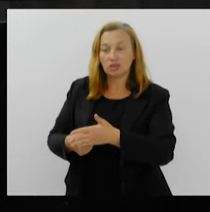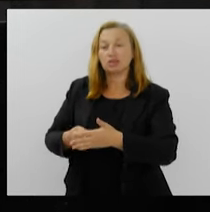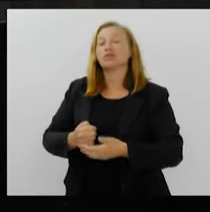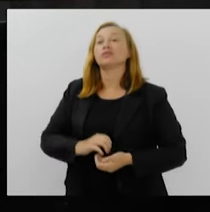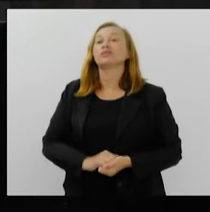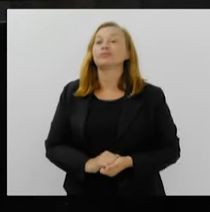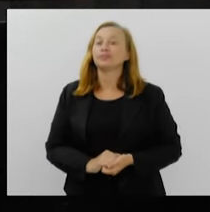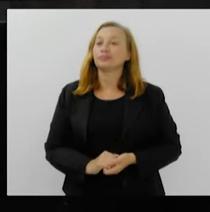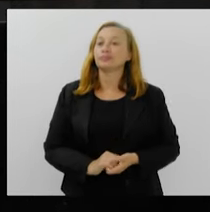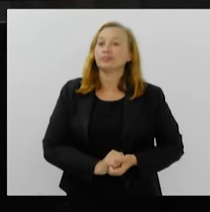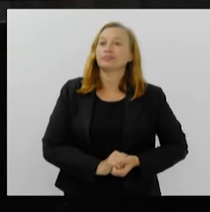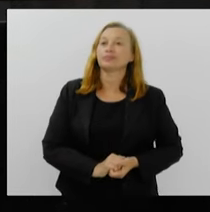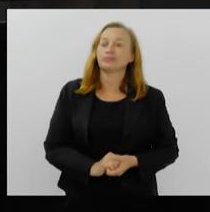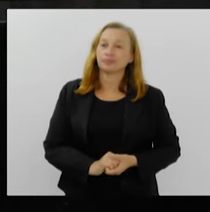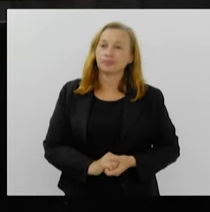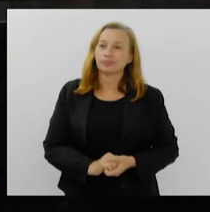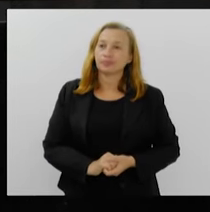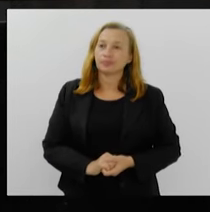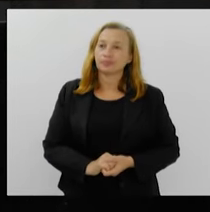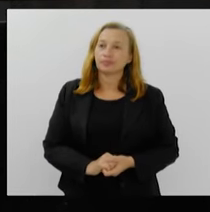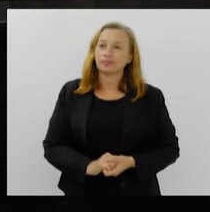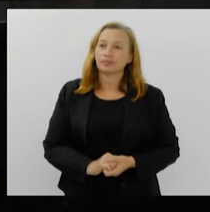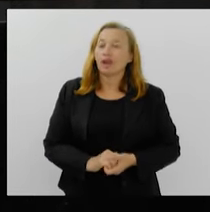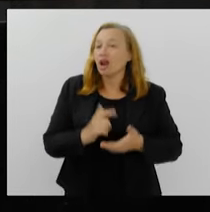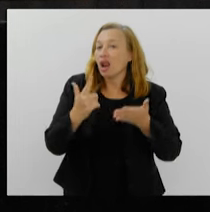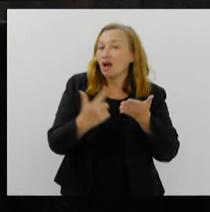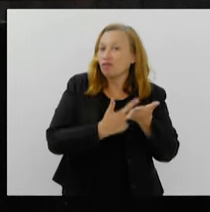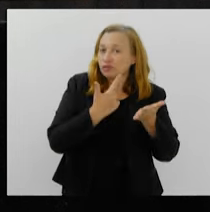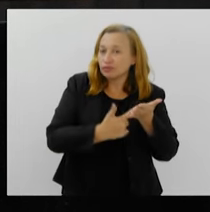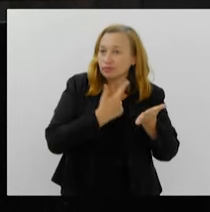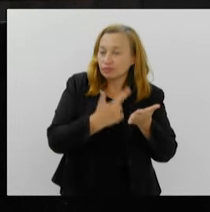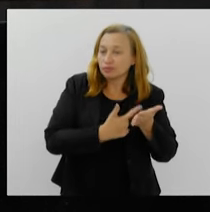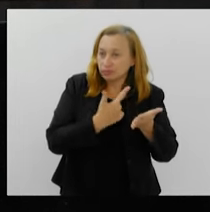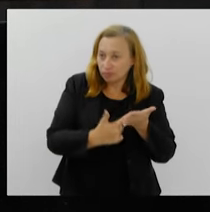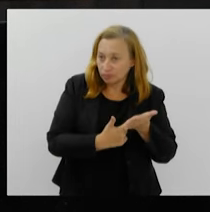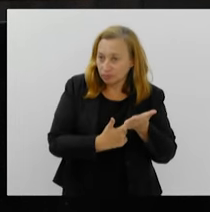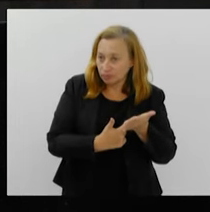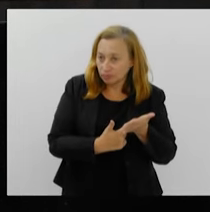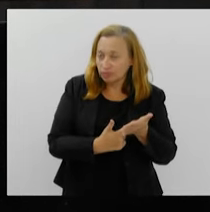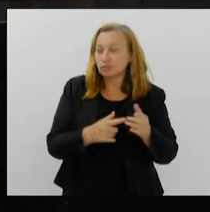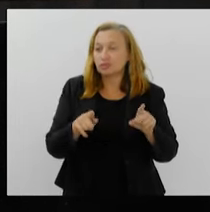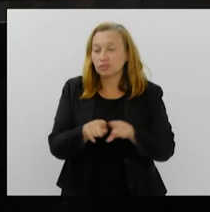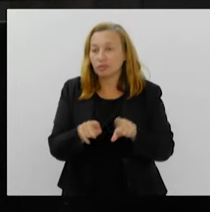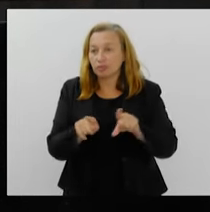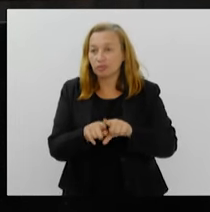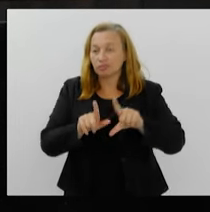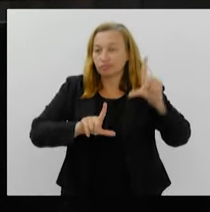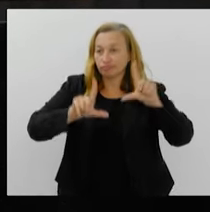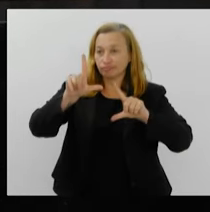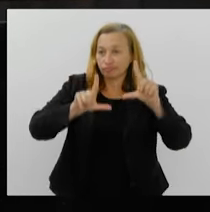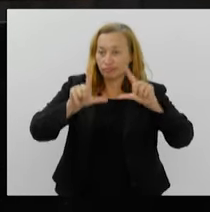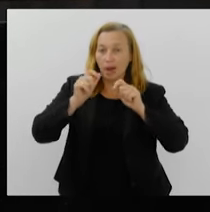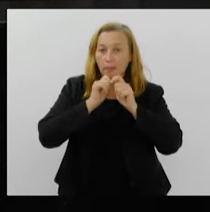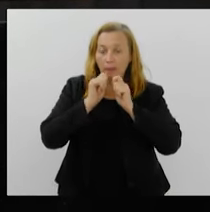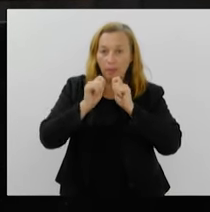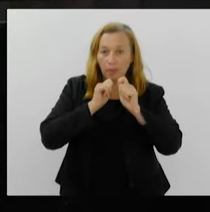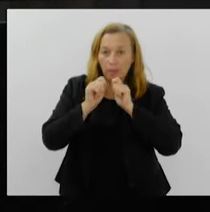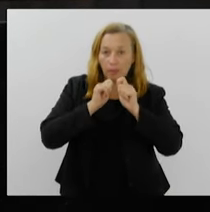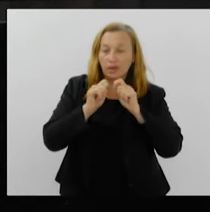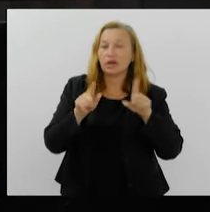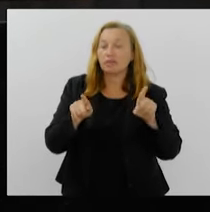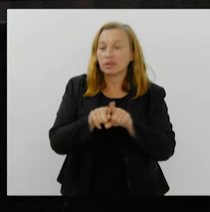em livros, em coberturas jornalísticas, mas também pela